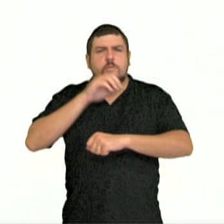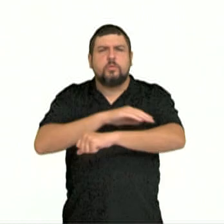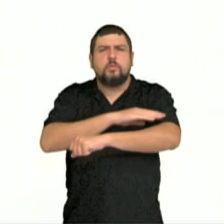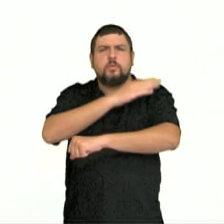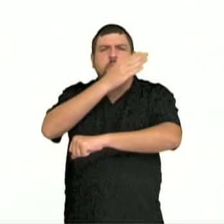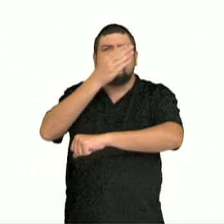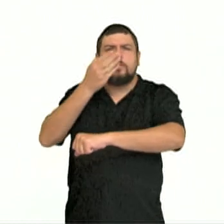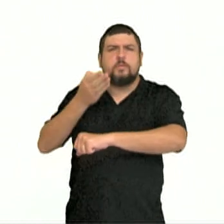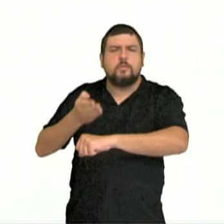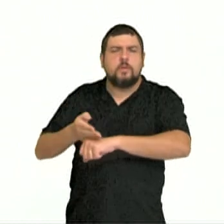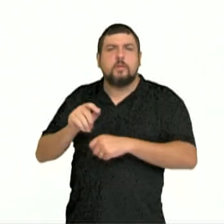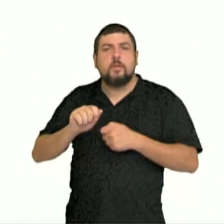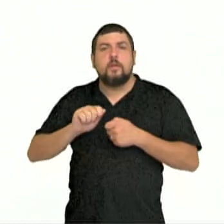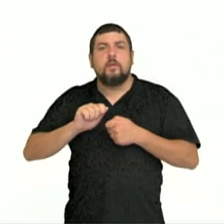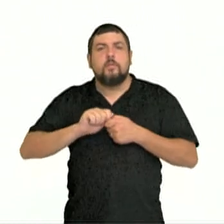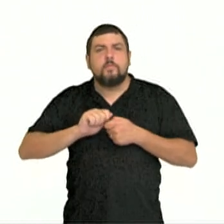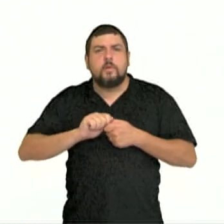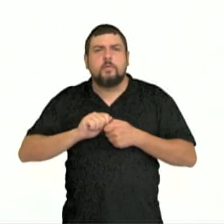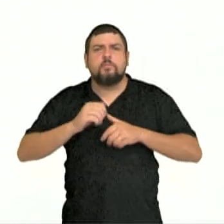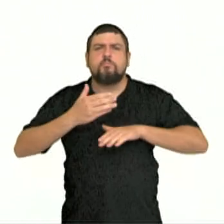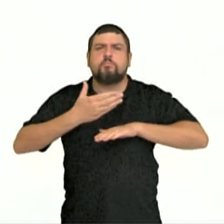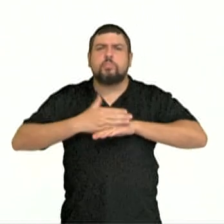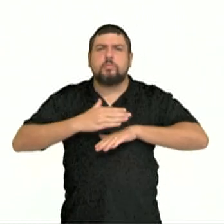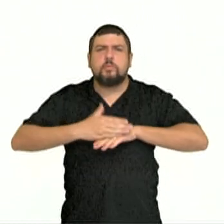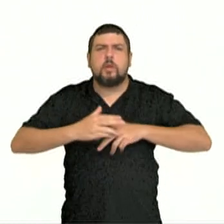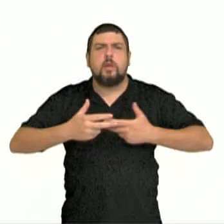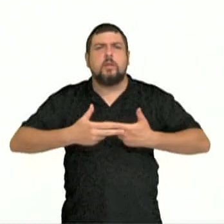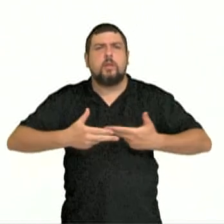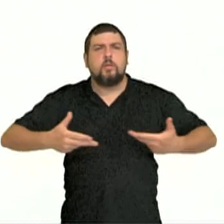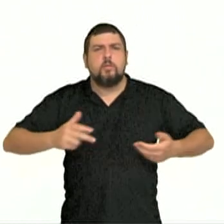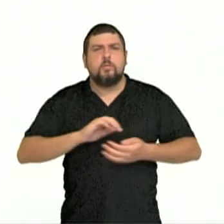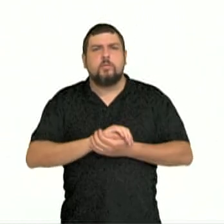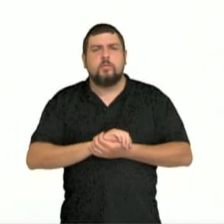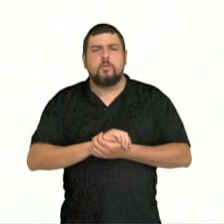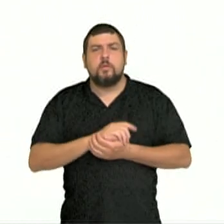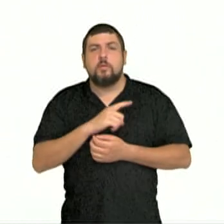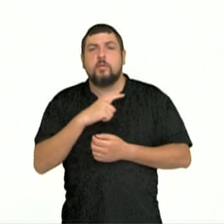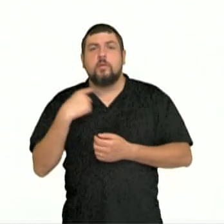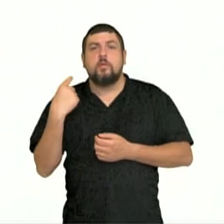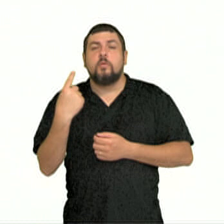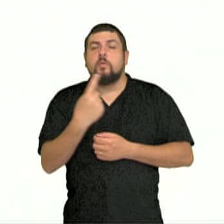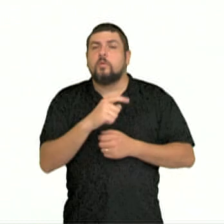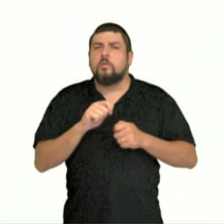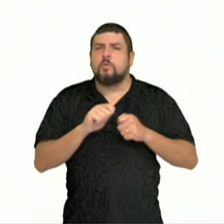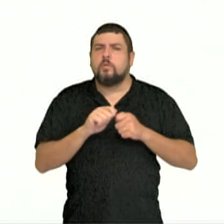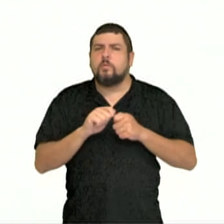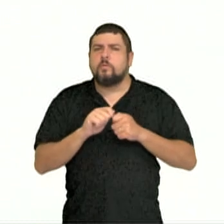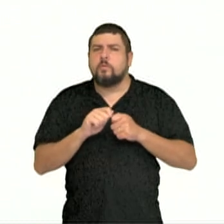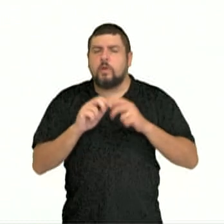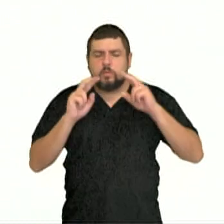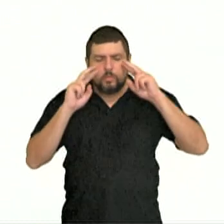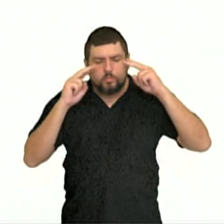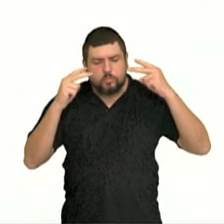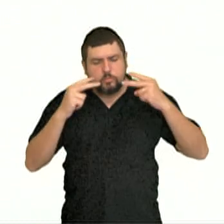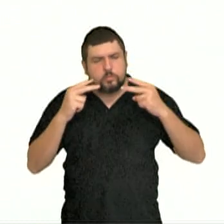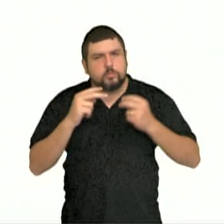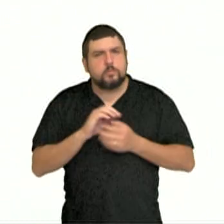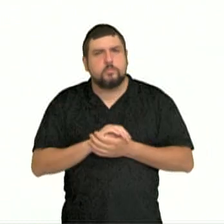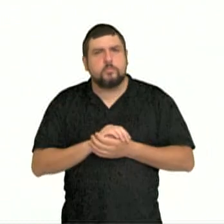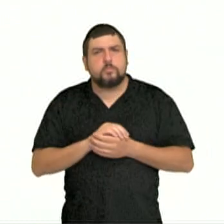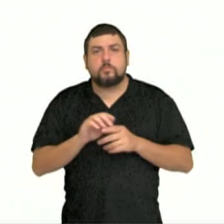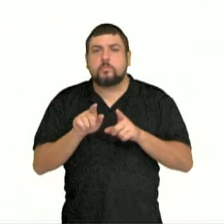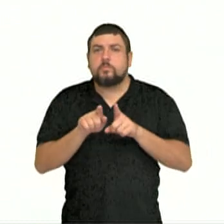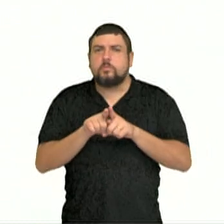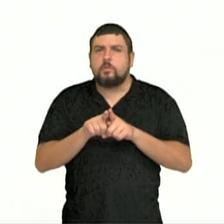que nós encontramos para avaliar, conhecer, se deparar com novos cheiros, com